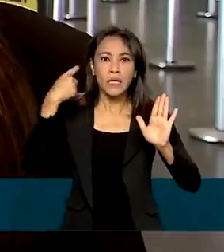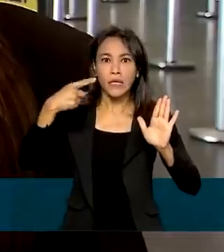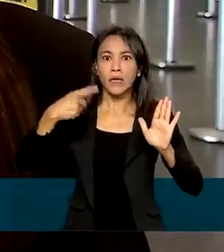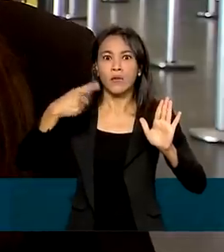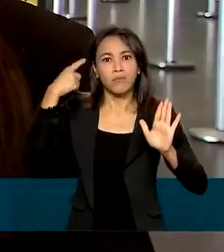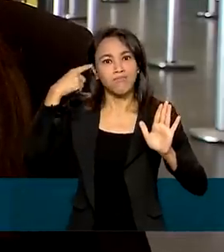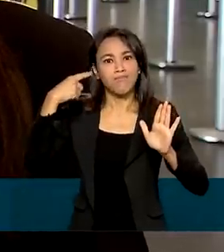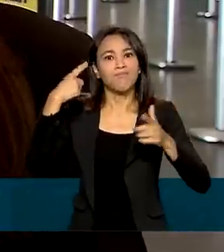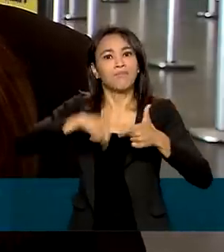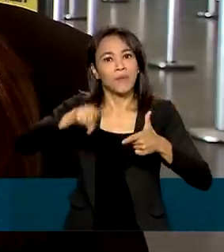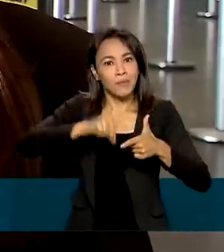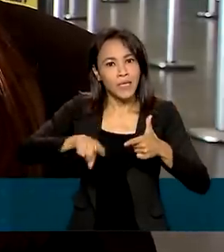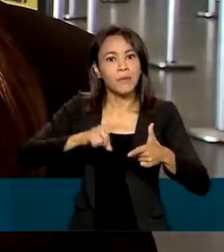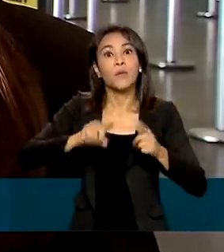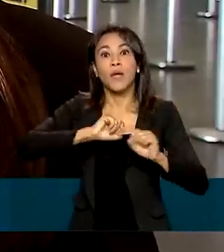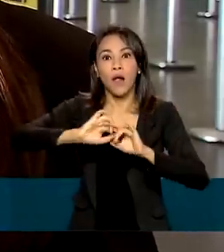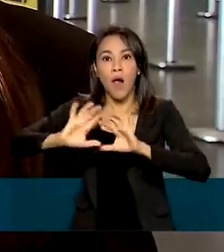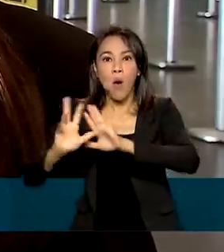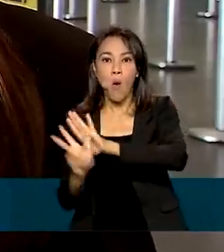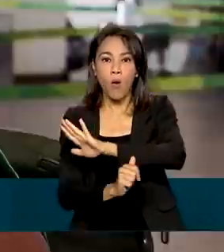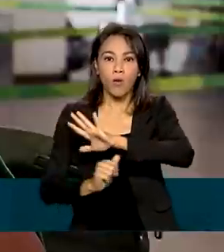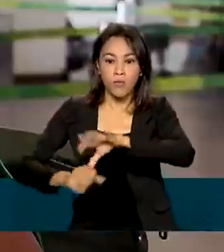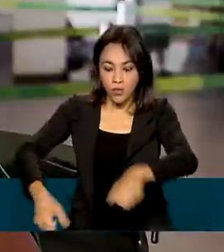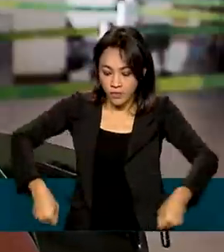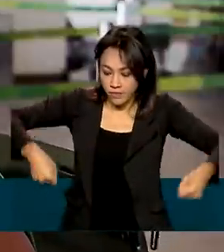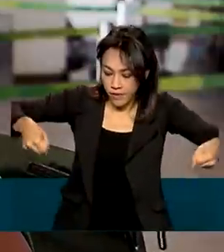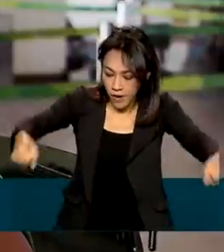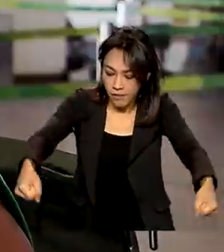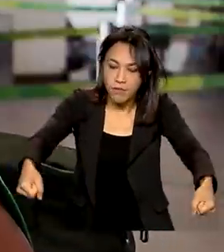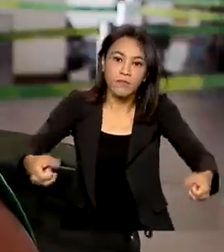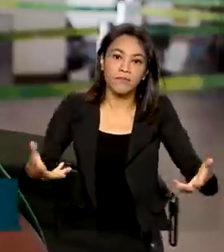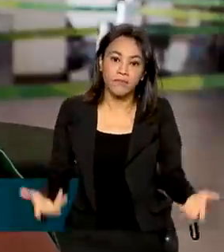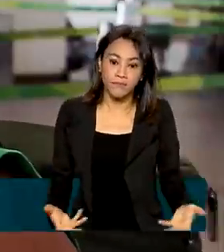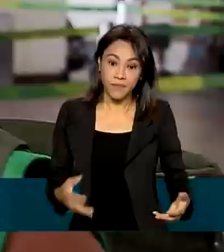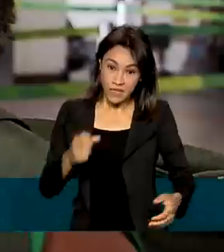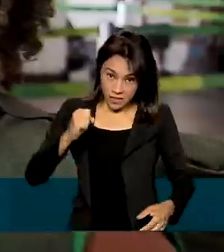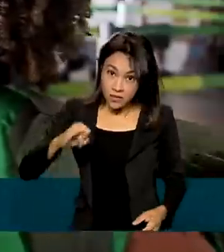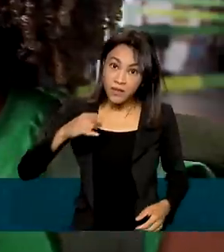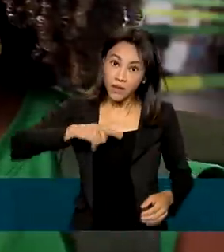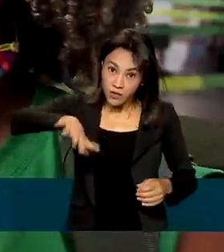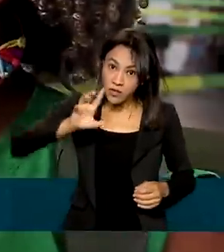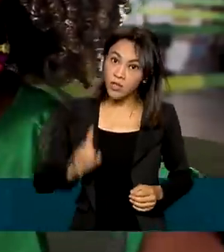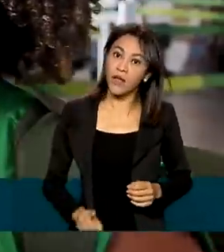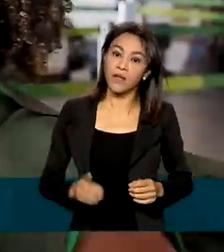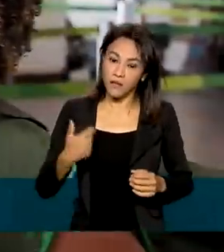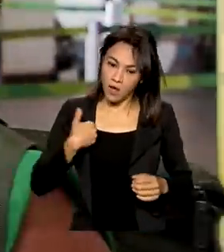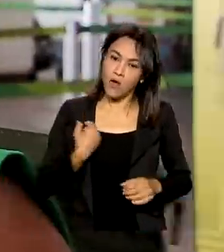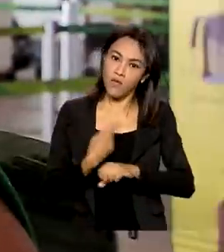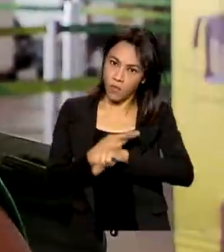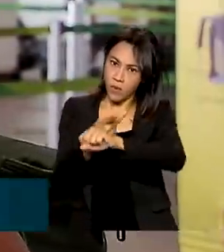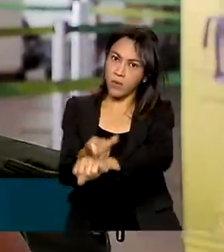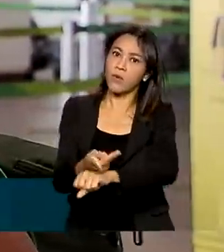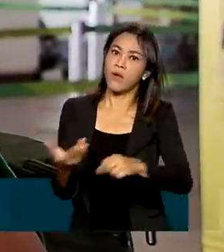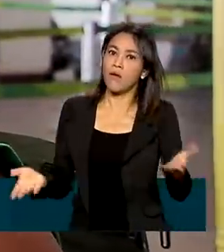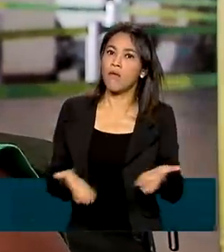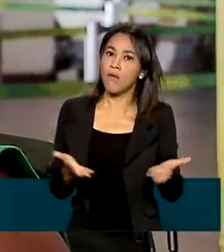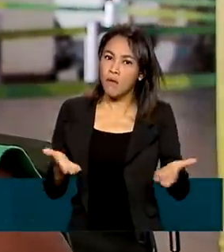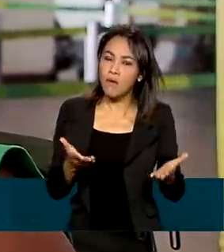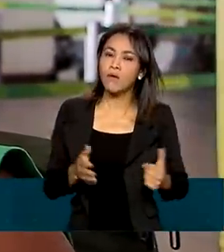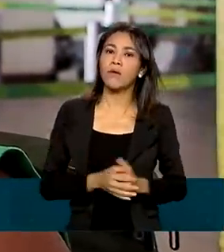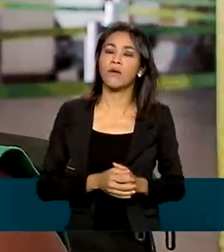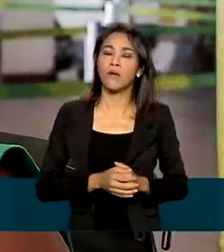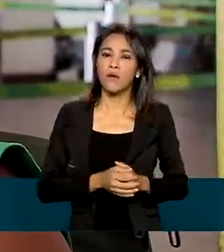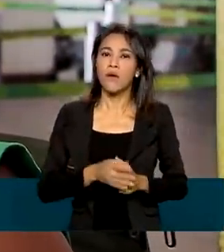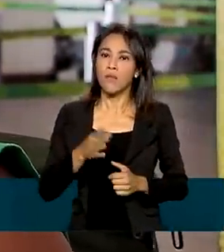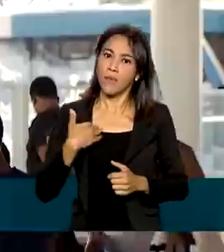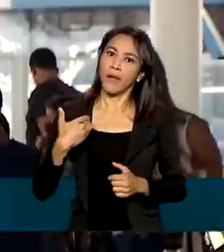passageiro, o extravio de bagagem. Se a gente tem o direito, agora eu vou atrás deles, para ir